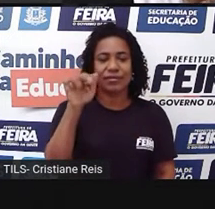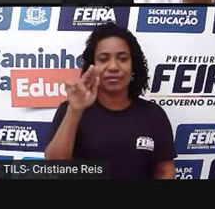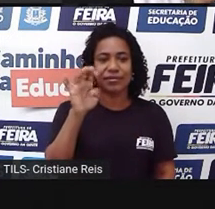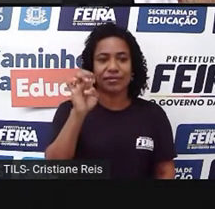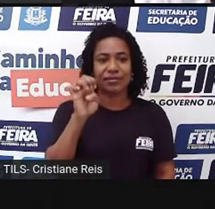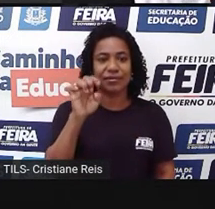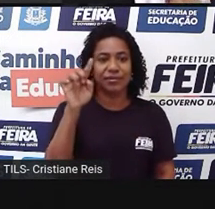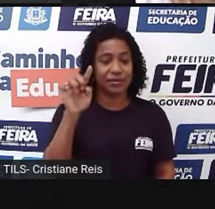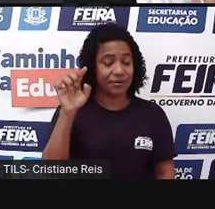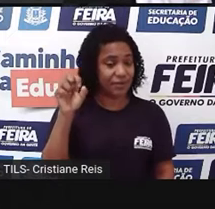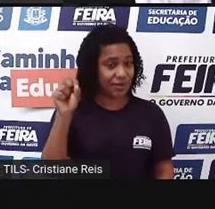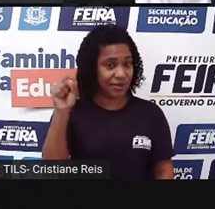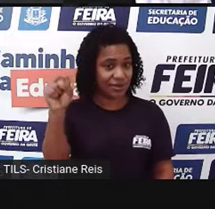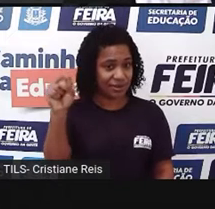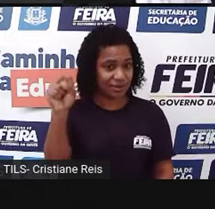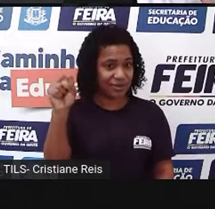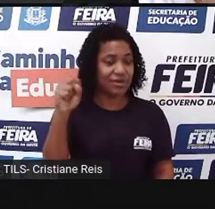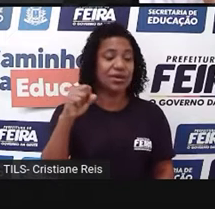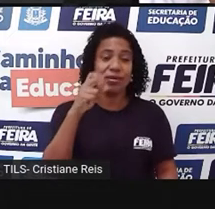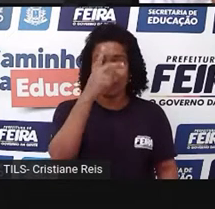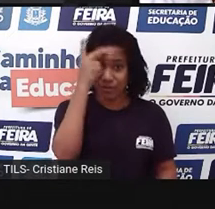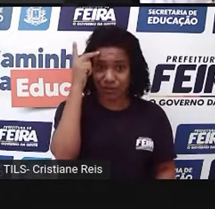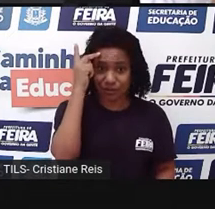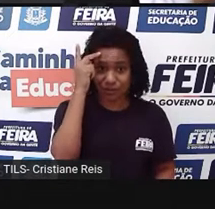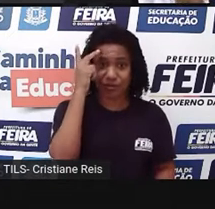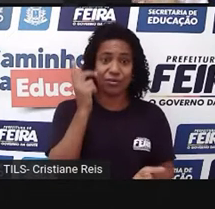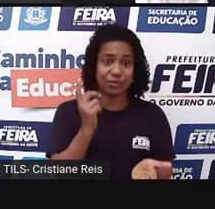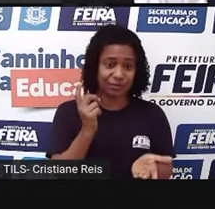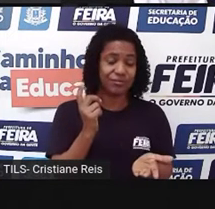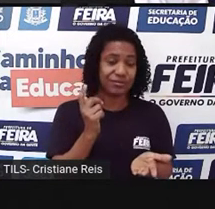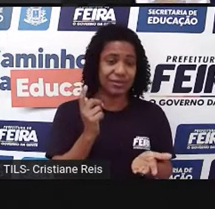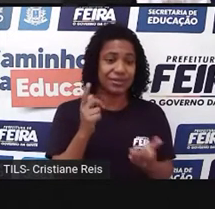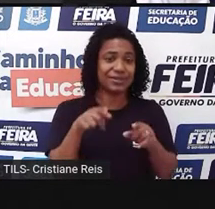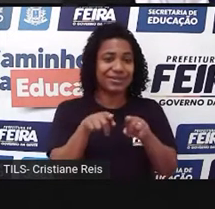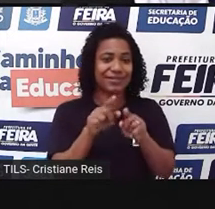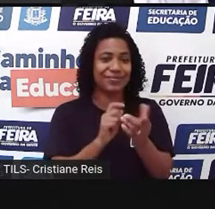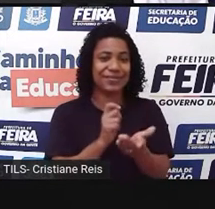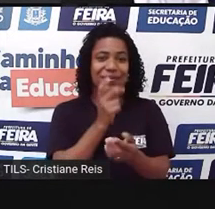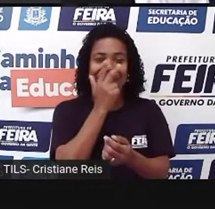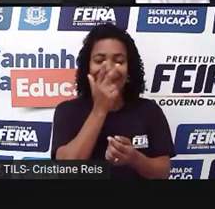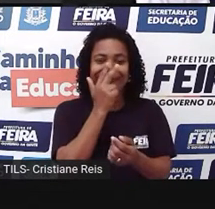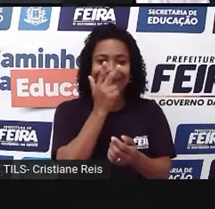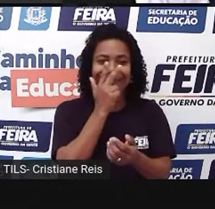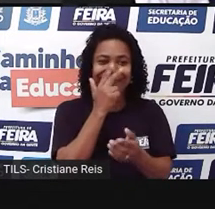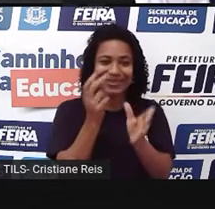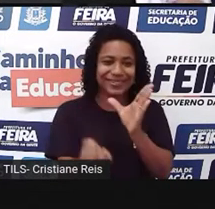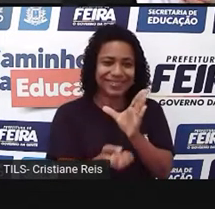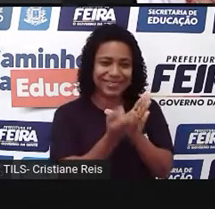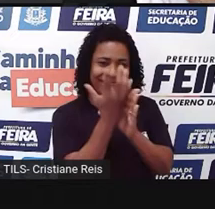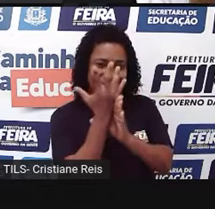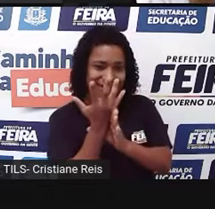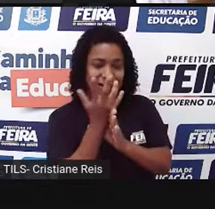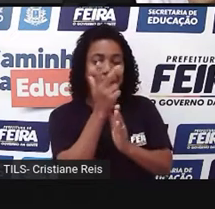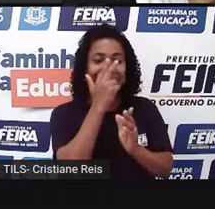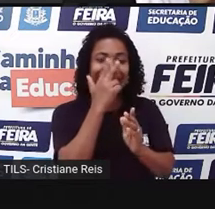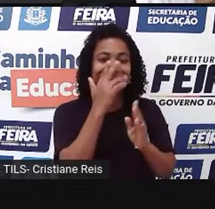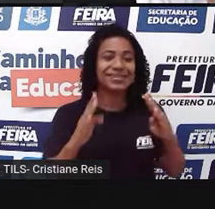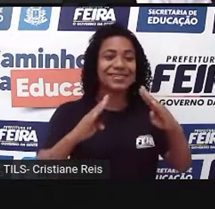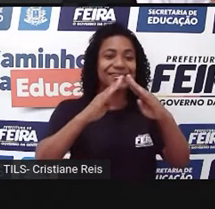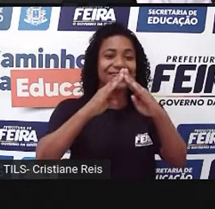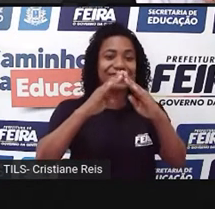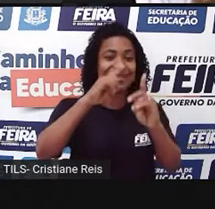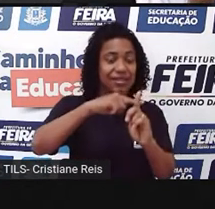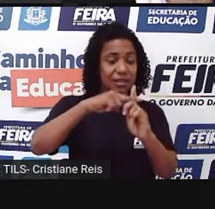consumidores de feira livre. originou-se também do latim filio eclesiae, né, que